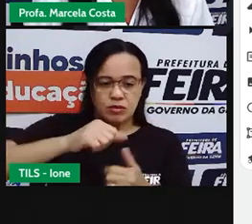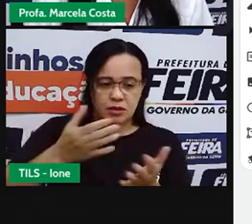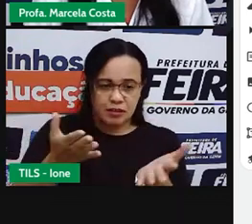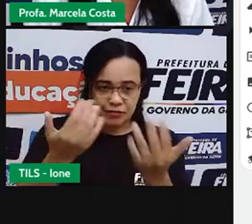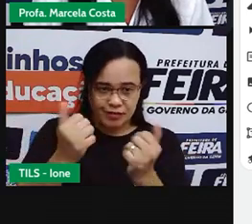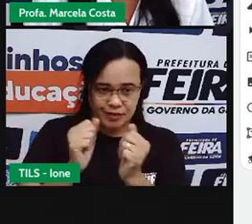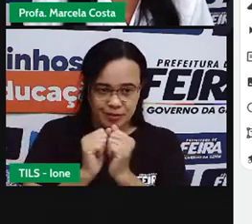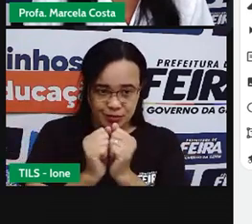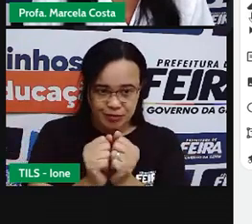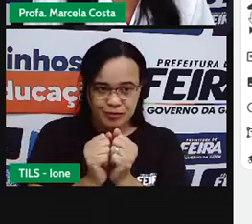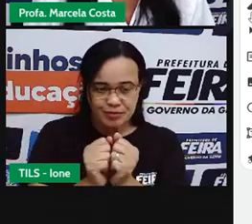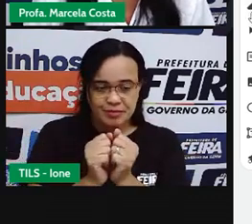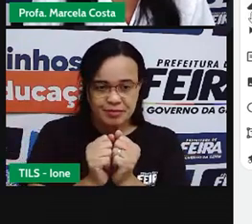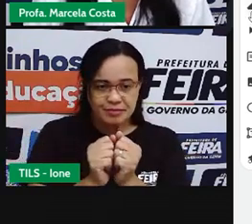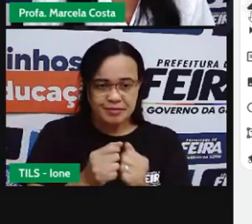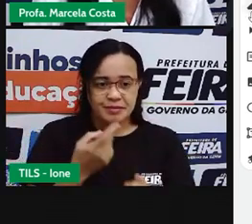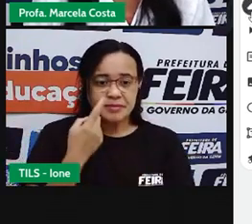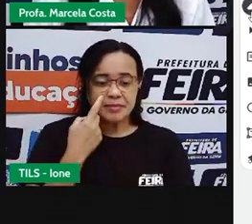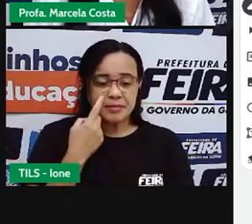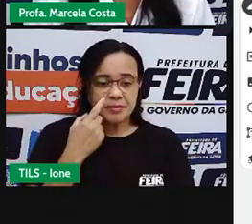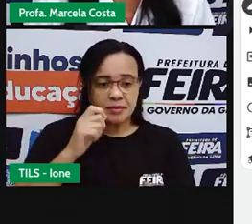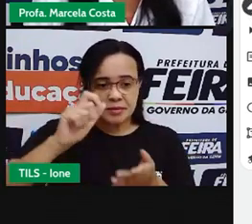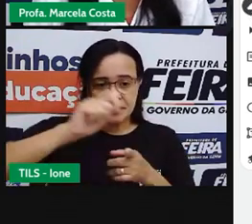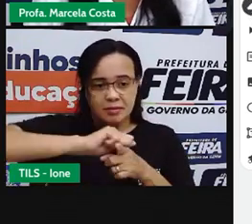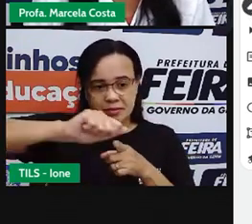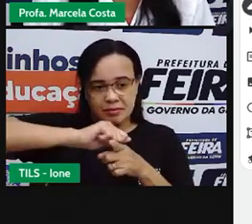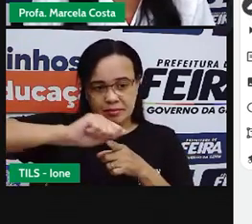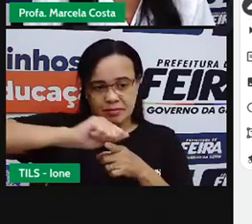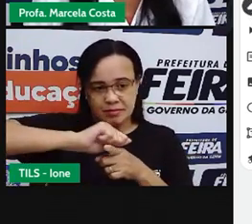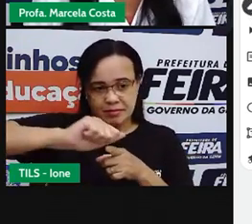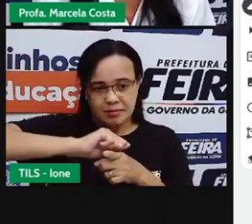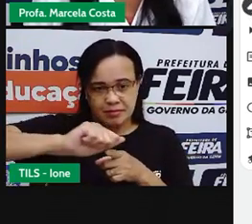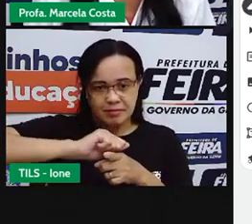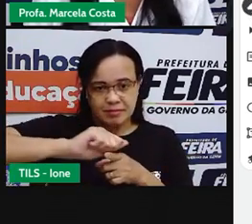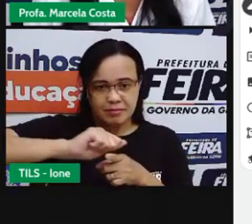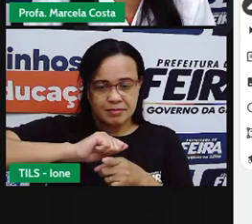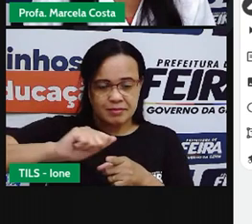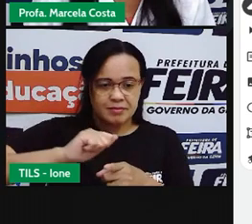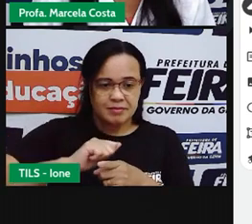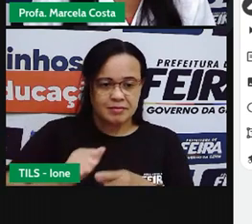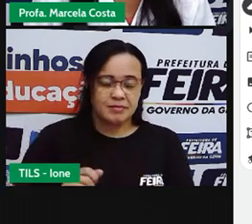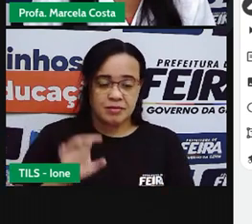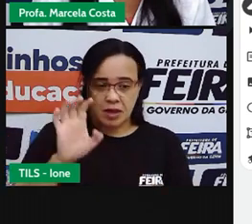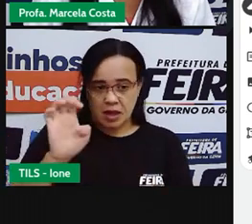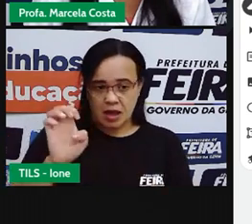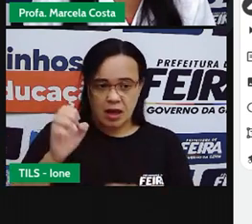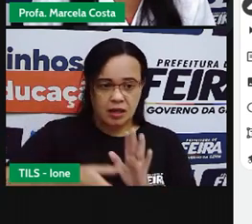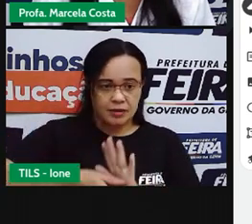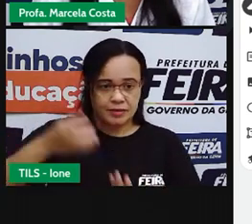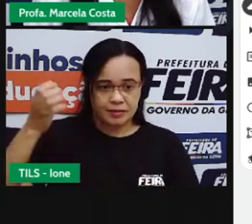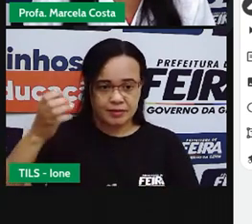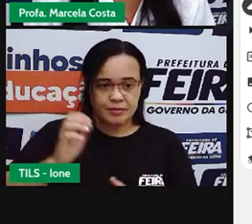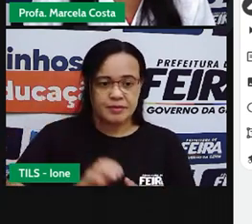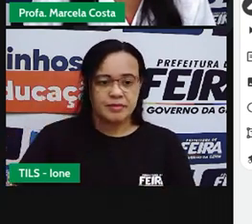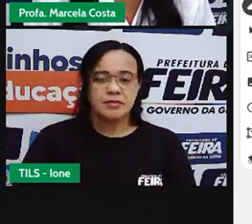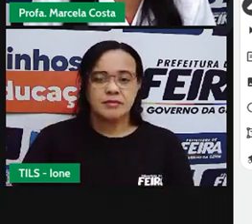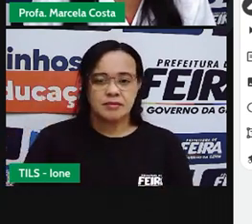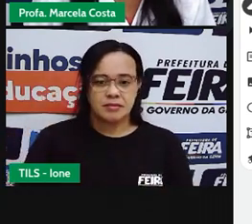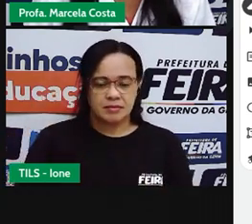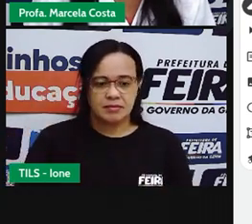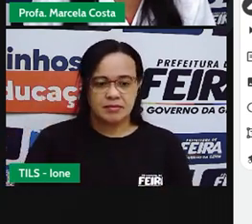Vamos fazer? Vou pegar aqui a borracha, vou apagar a letra E, tá?